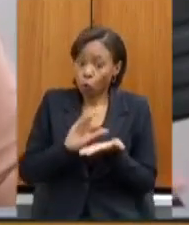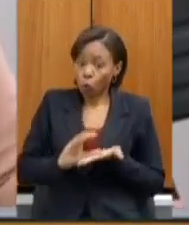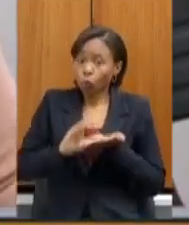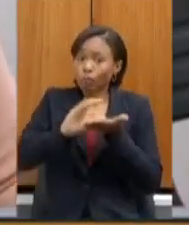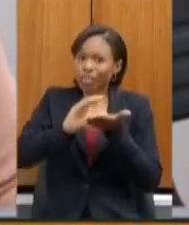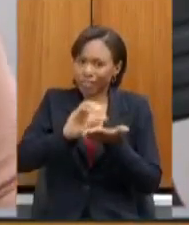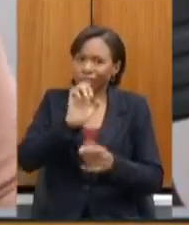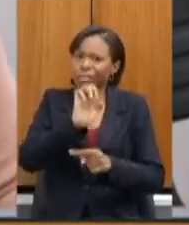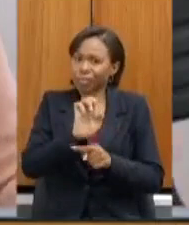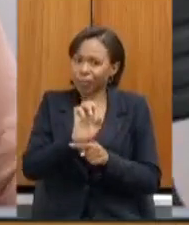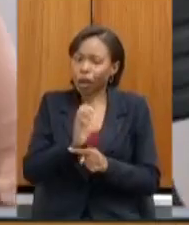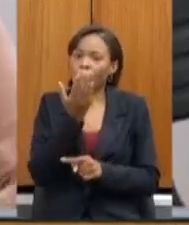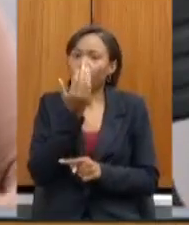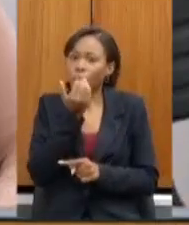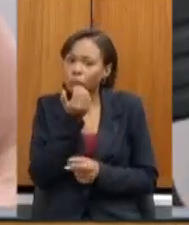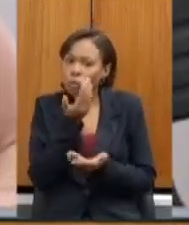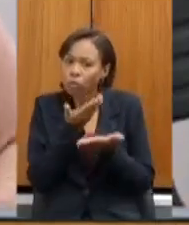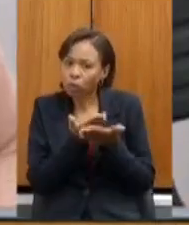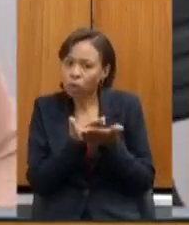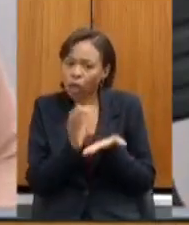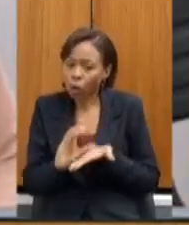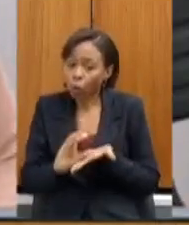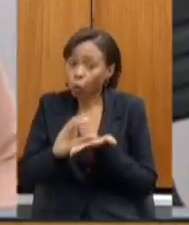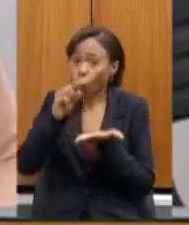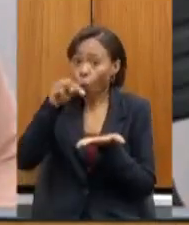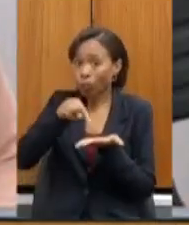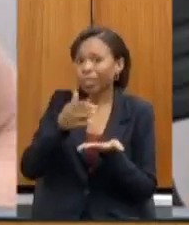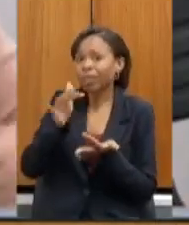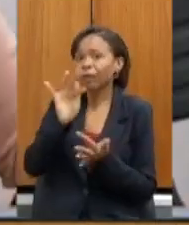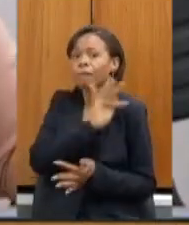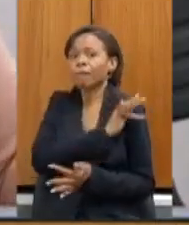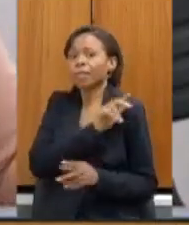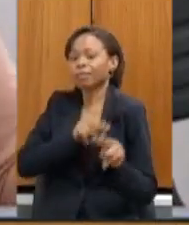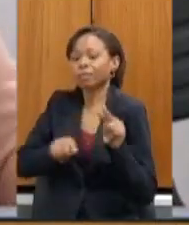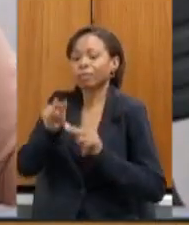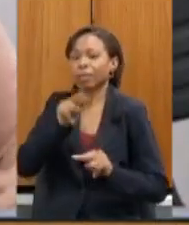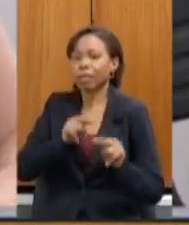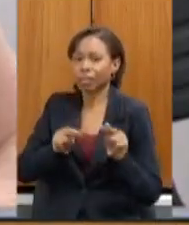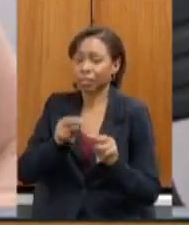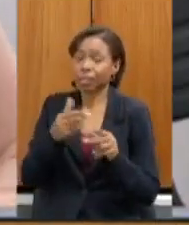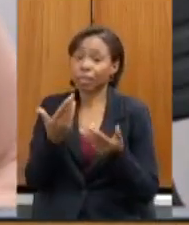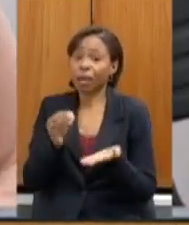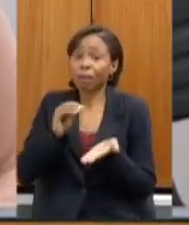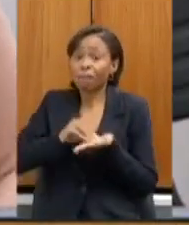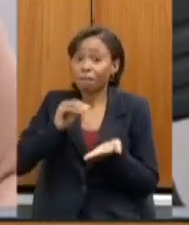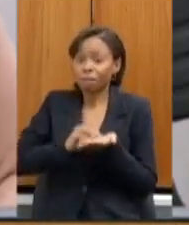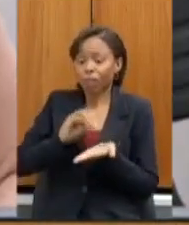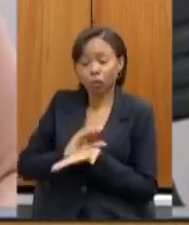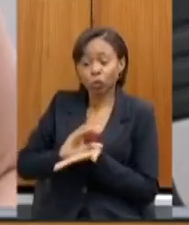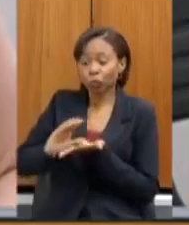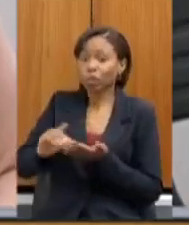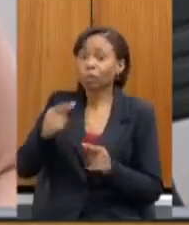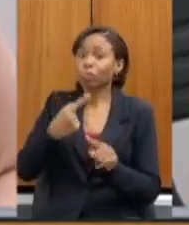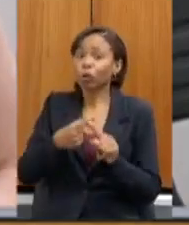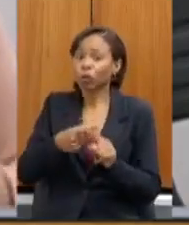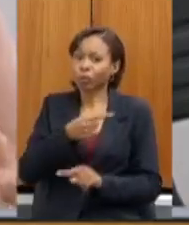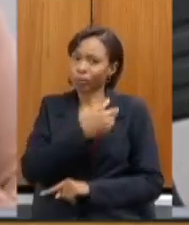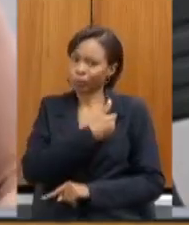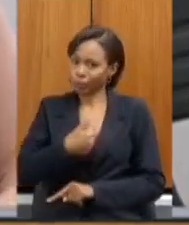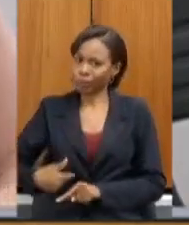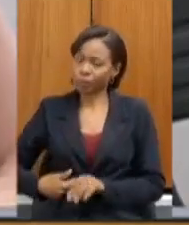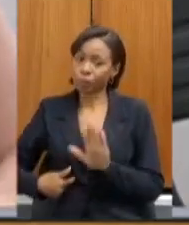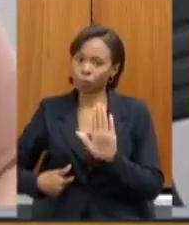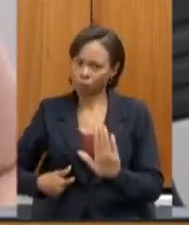fiscaliza isso e exatamente o não repasse diz respeito a parte do estado mas as escolas